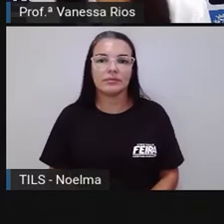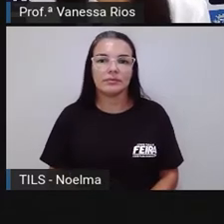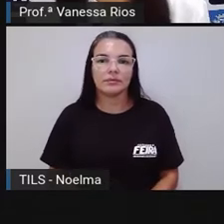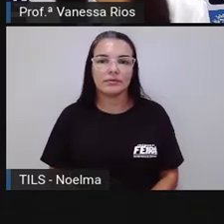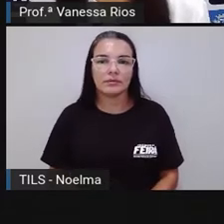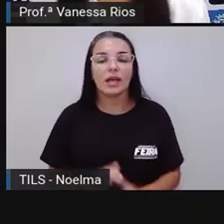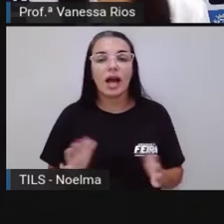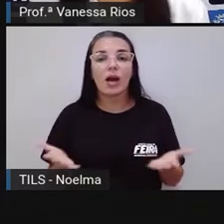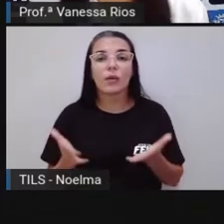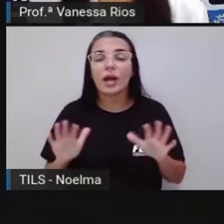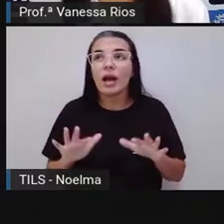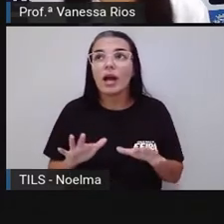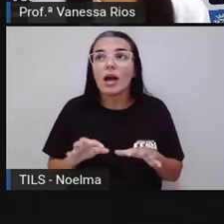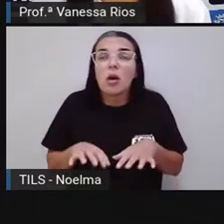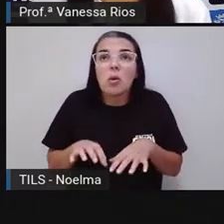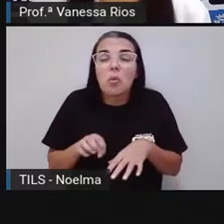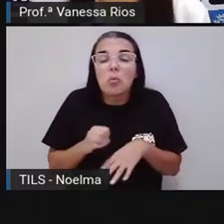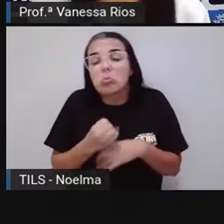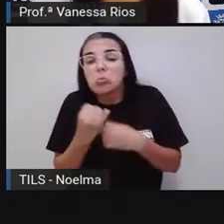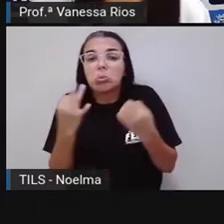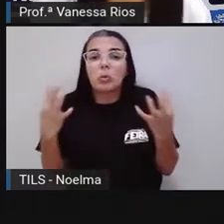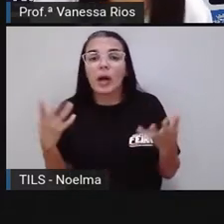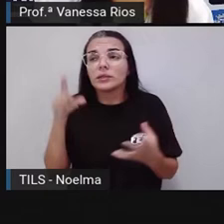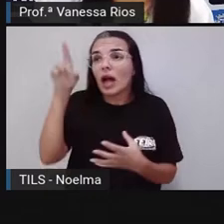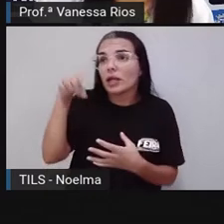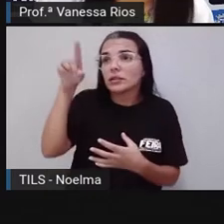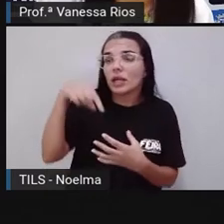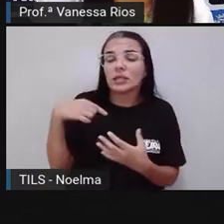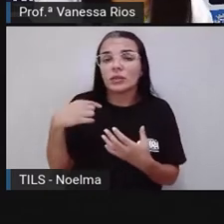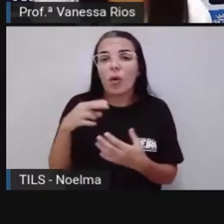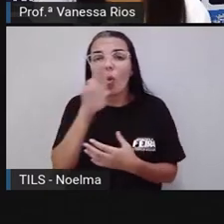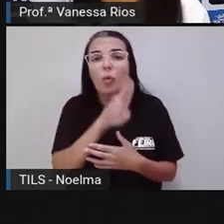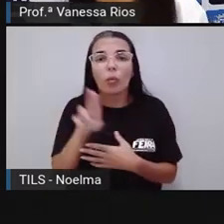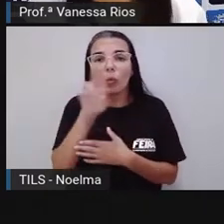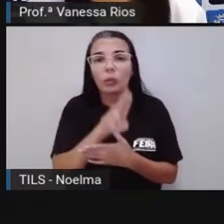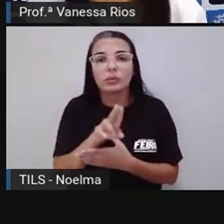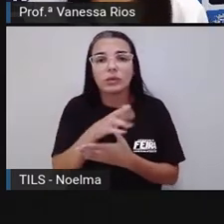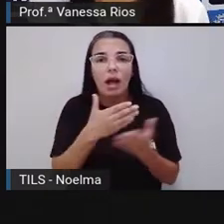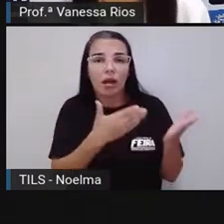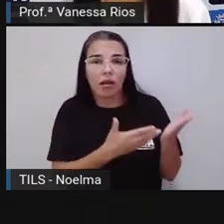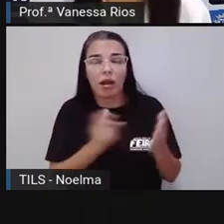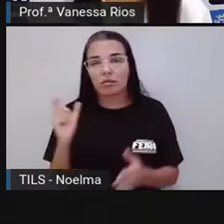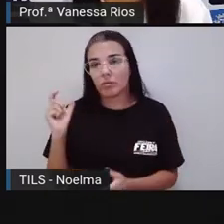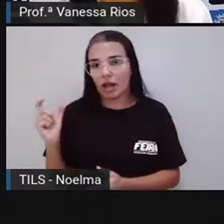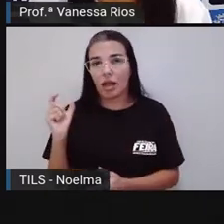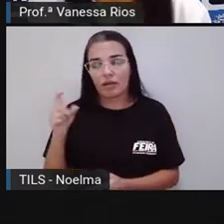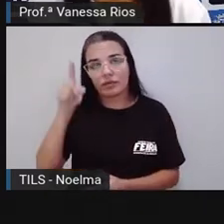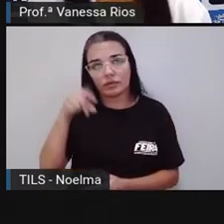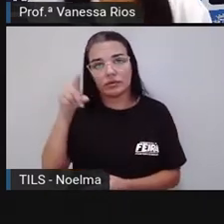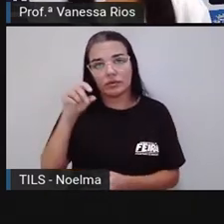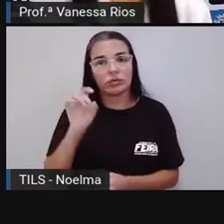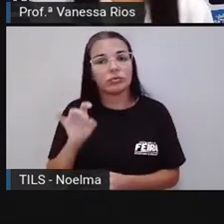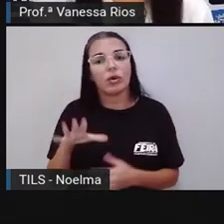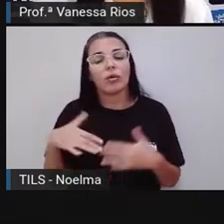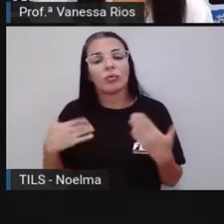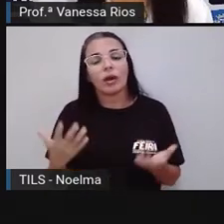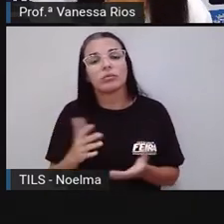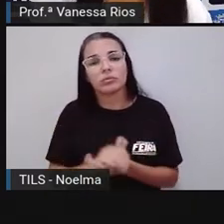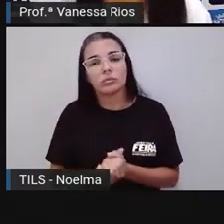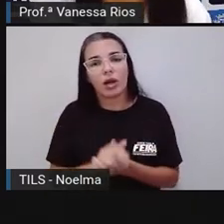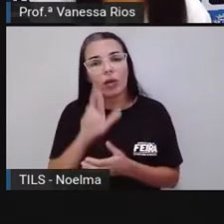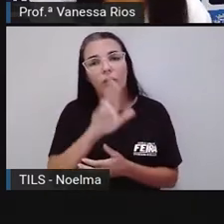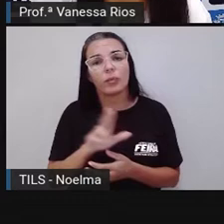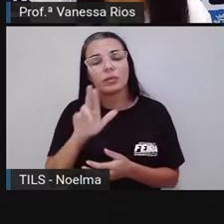E quais são aí os acentuos utilizados nesse processo de acentuação? Tanto nas